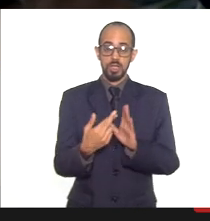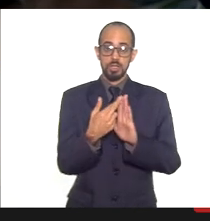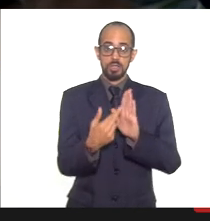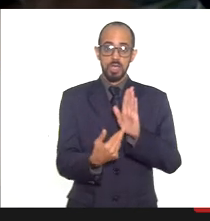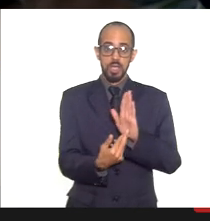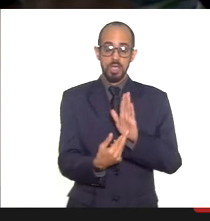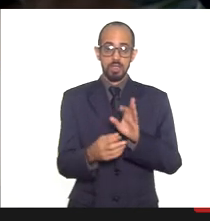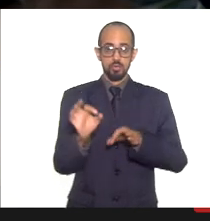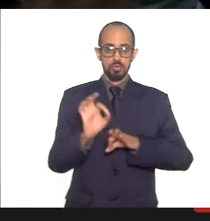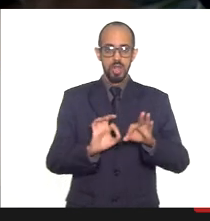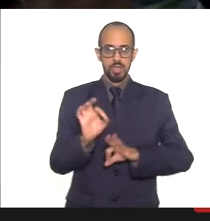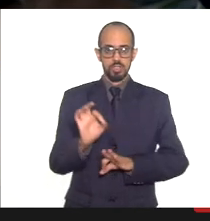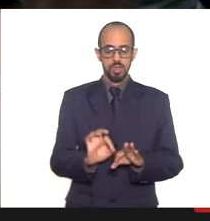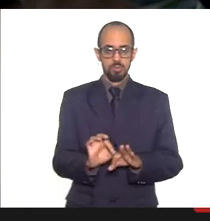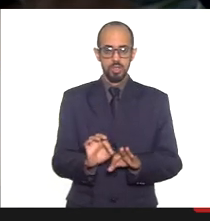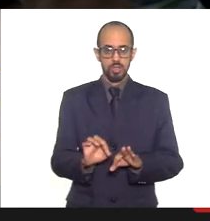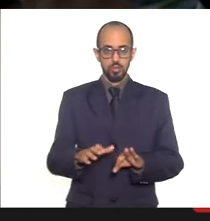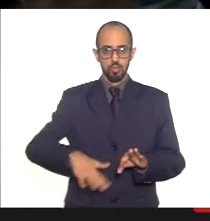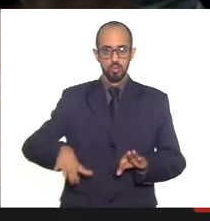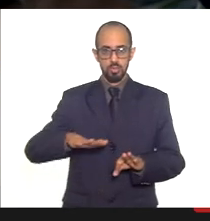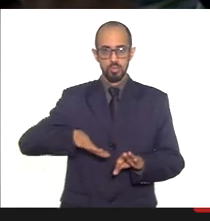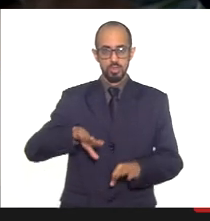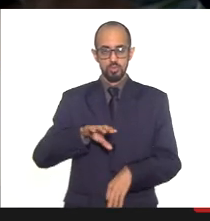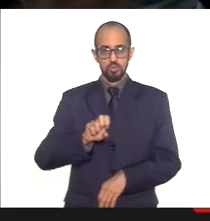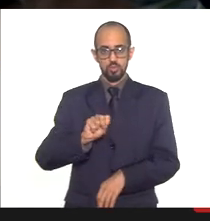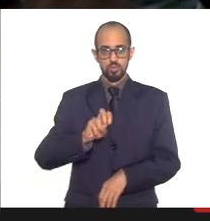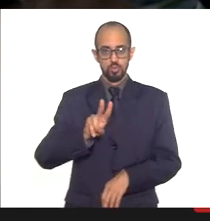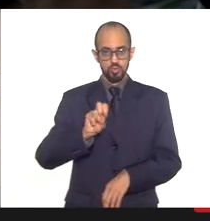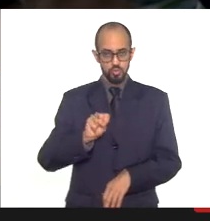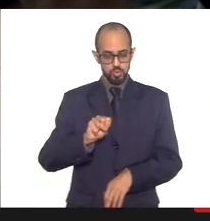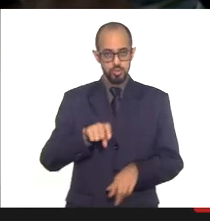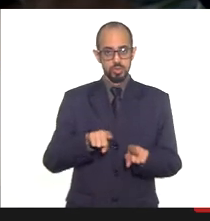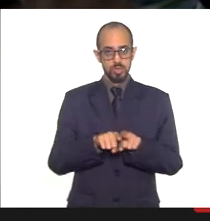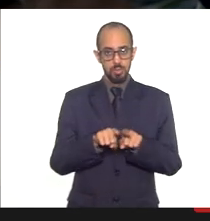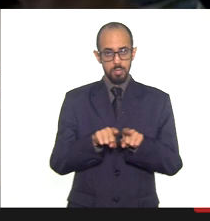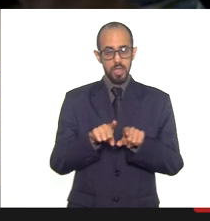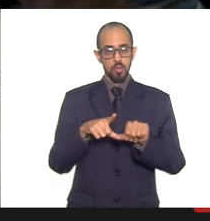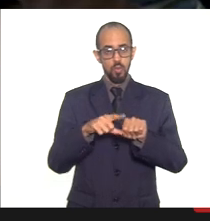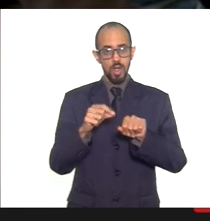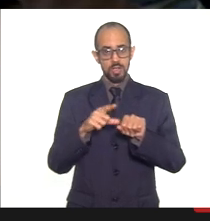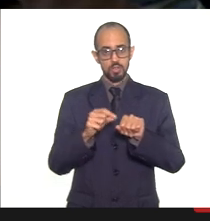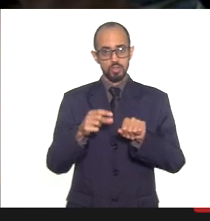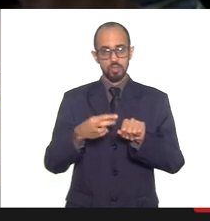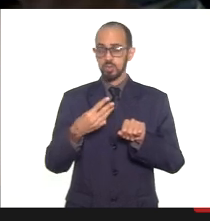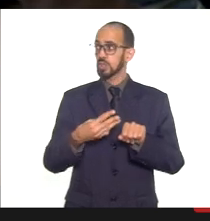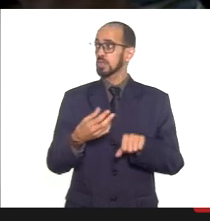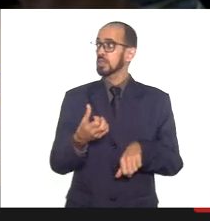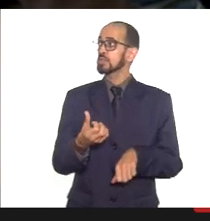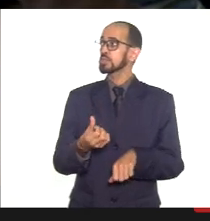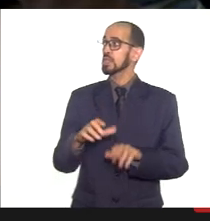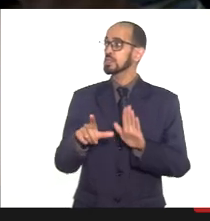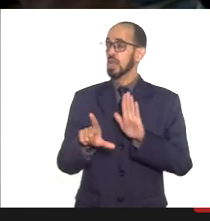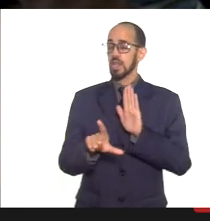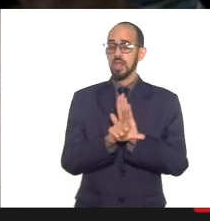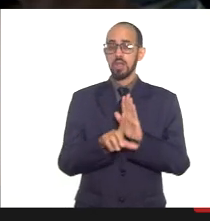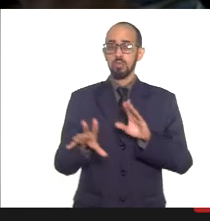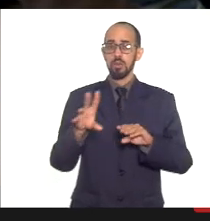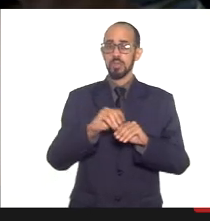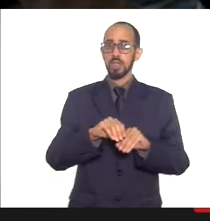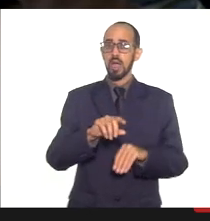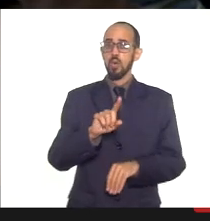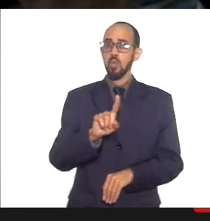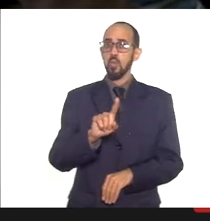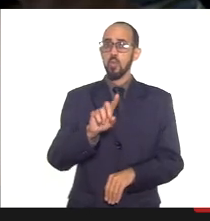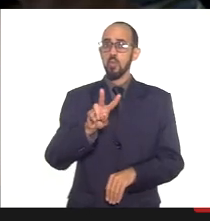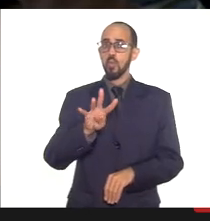processo de planejamento no âmbito do Sistema Único de Saúde, e o artigo nº 36 da Lei Complementar nº 141, de